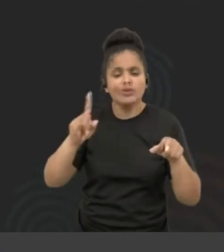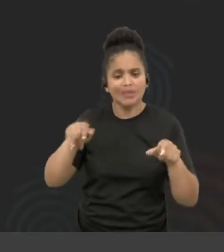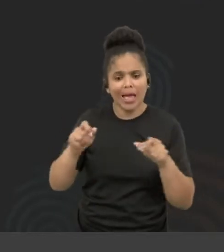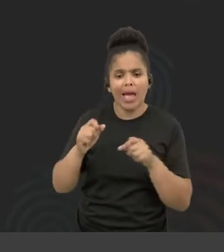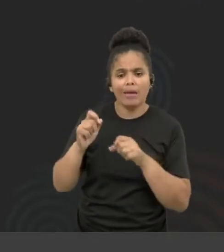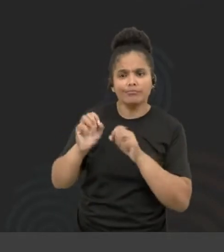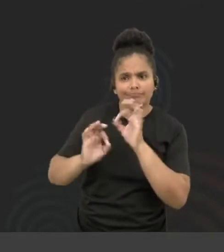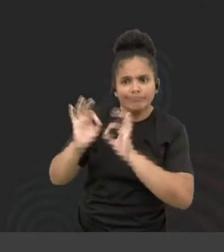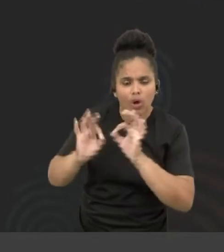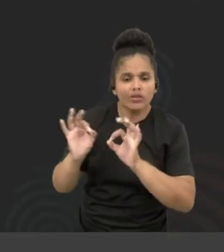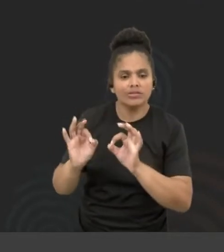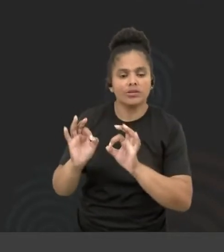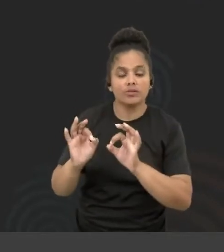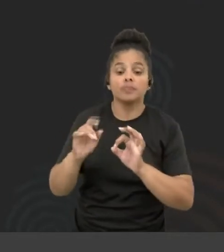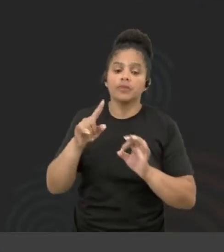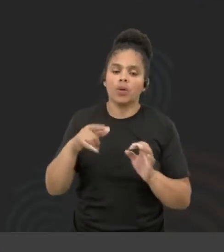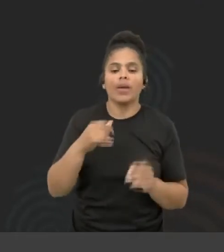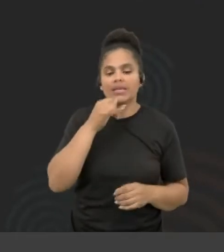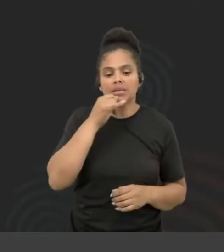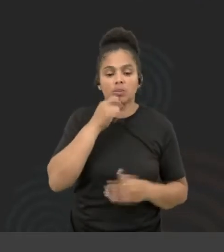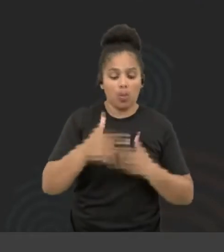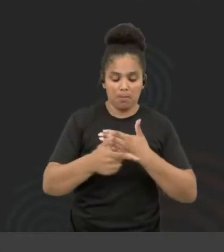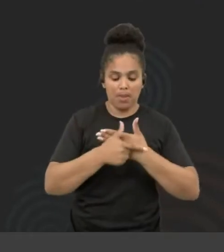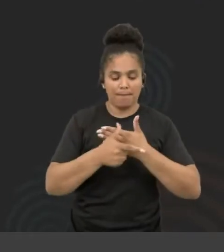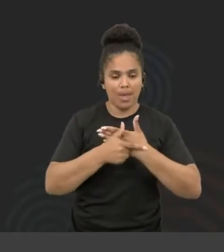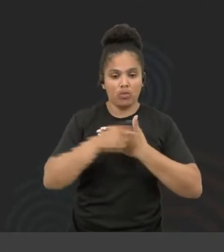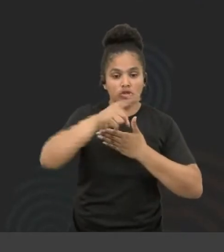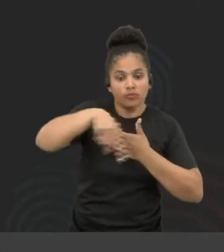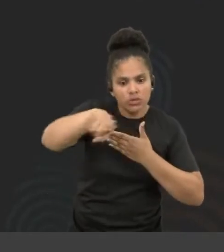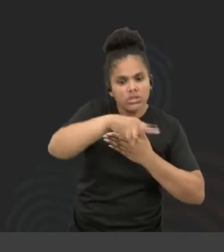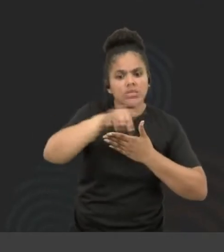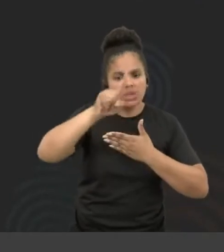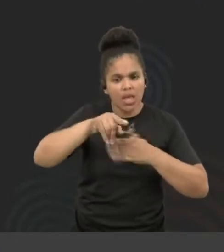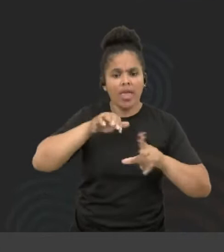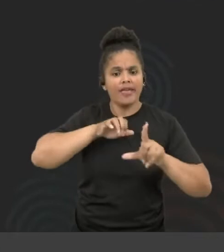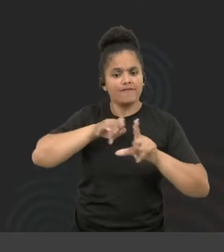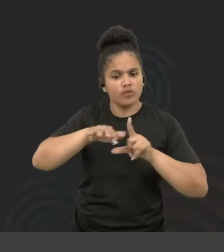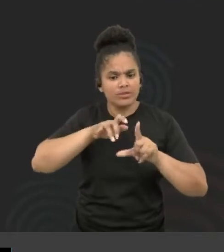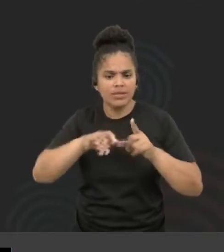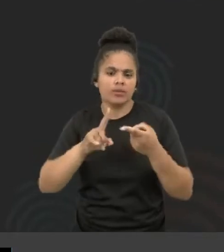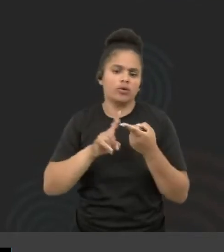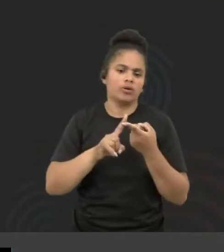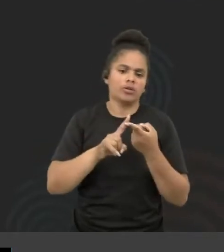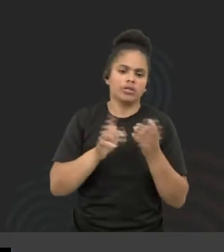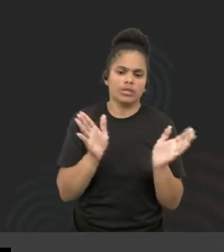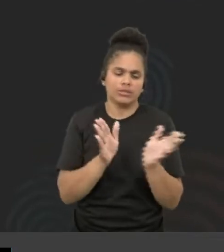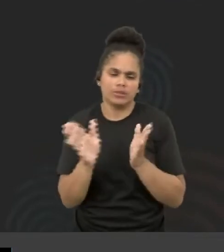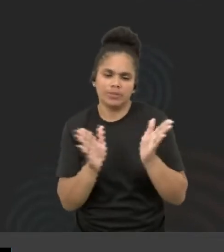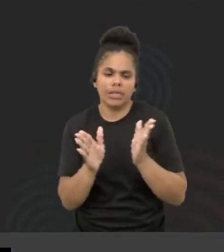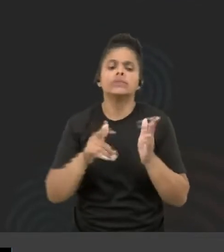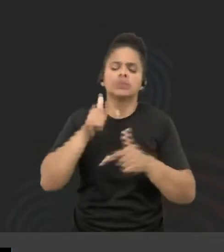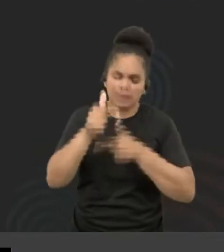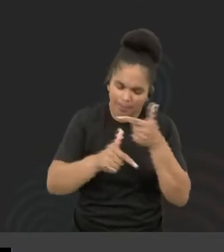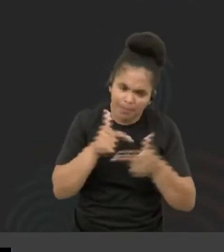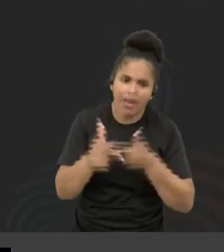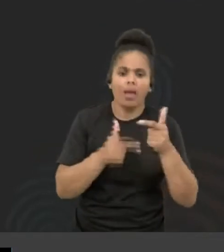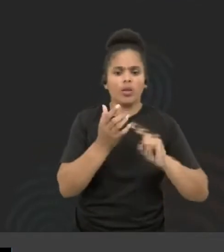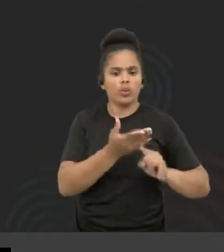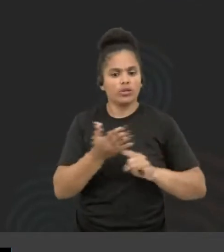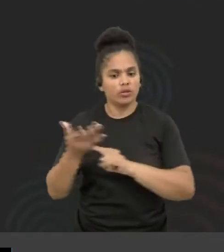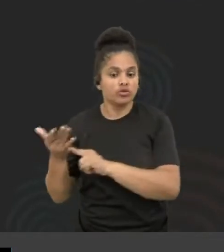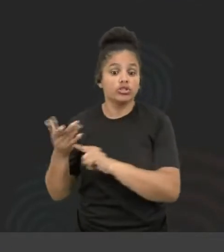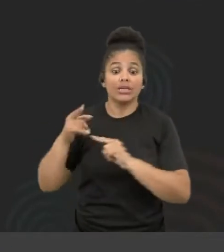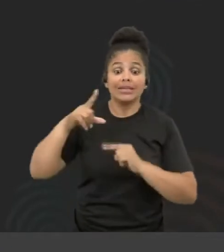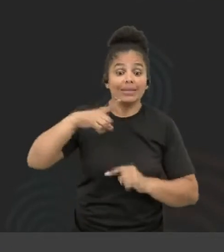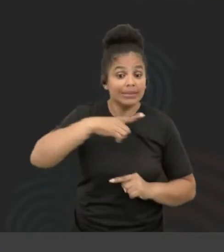nosso papel, né? Principalmente o papel de vocês como influenciadores mesmo de acessibilidade, que trabalham com tecnologia, que têm